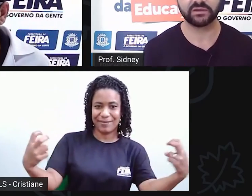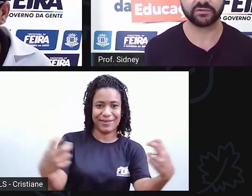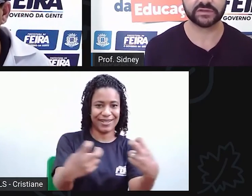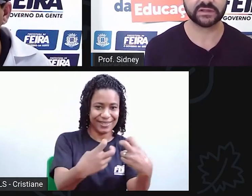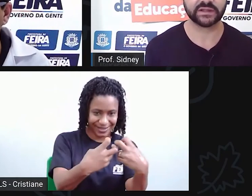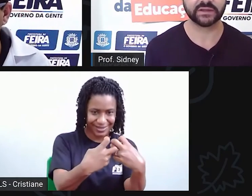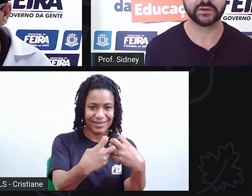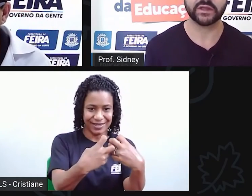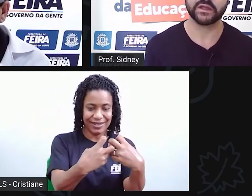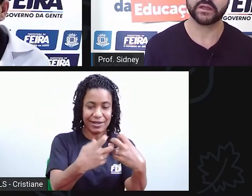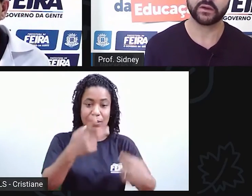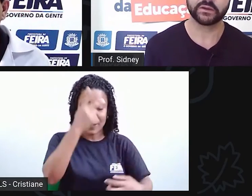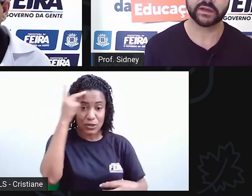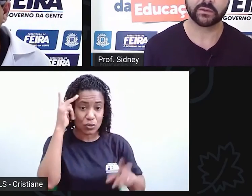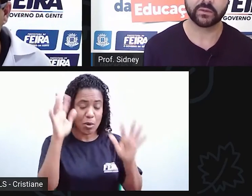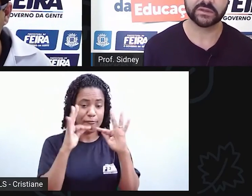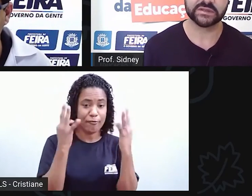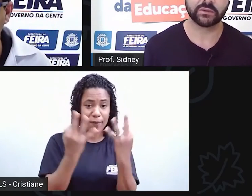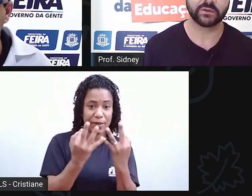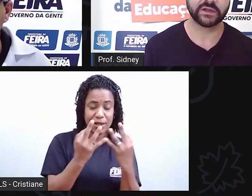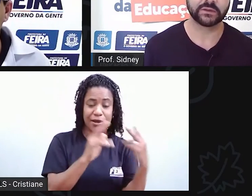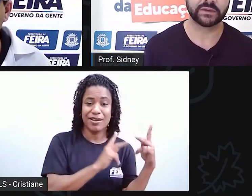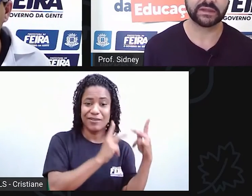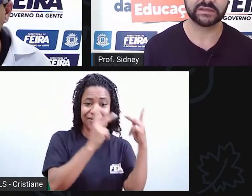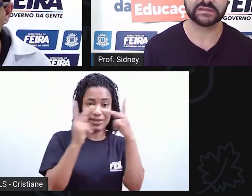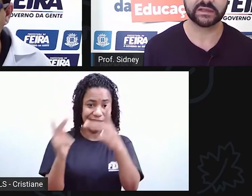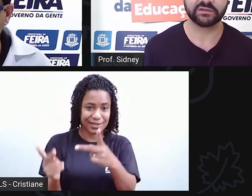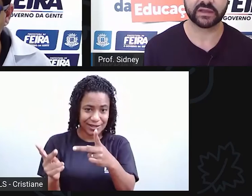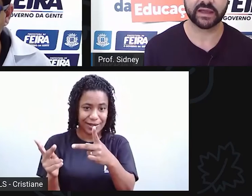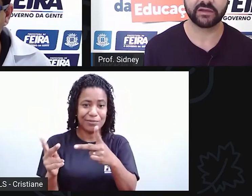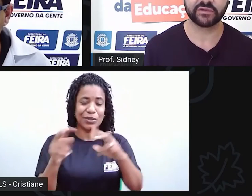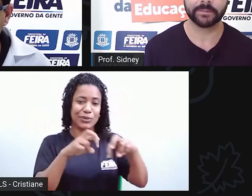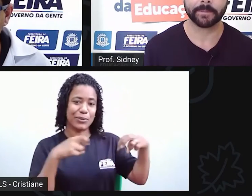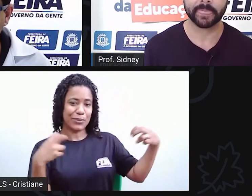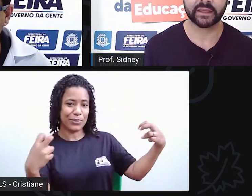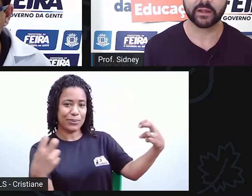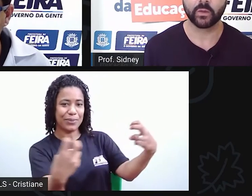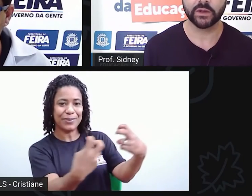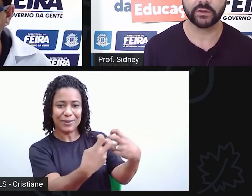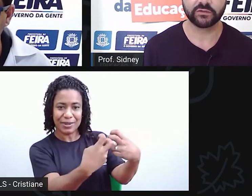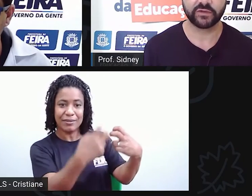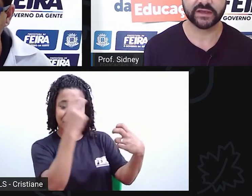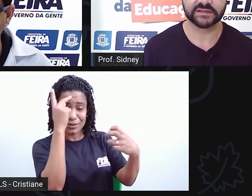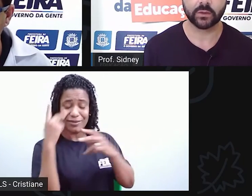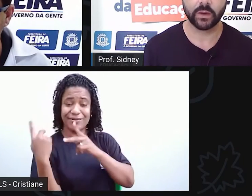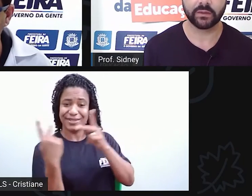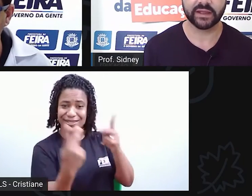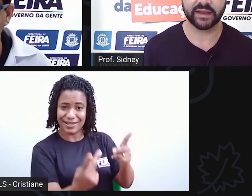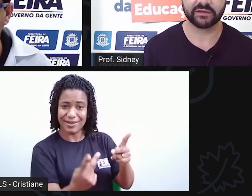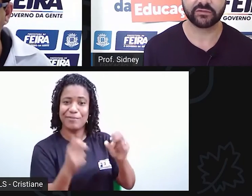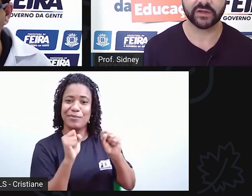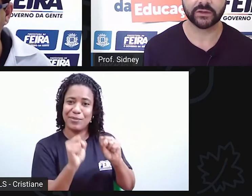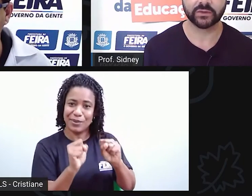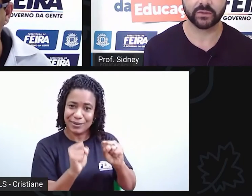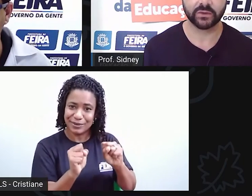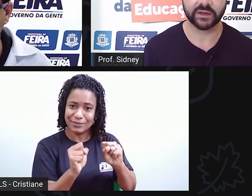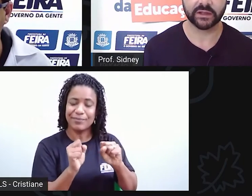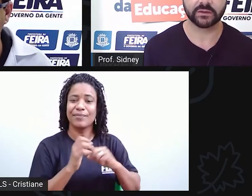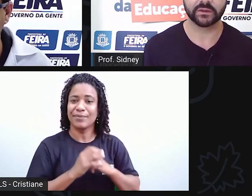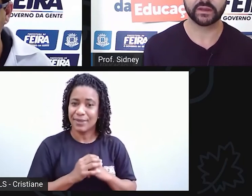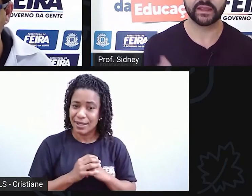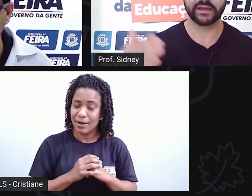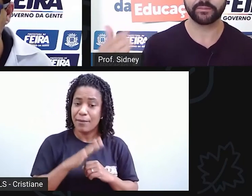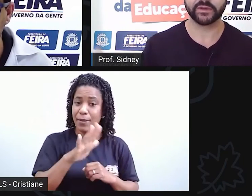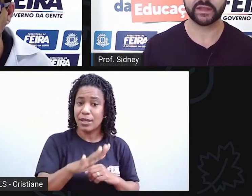que estavam visitando. Outra coisa, o coreto ali significava que quando houvesse qualquer evento no